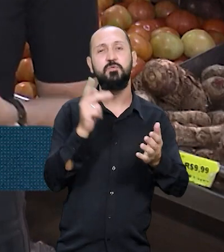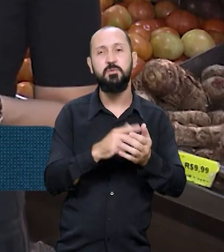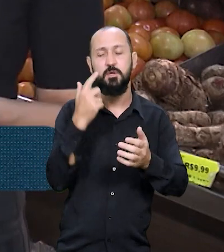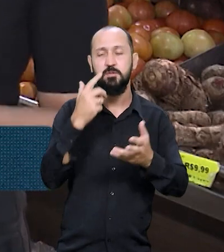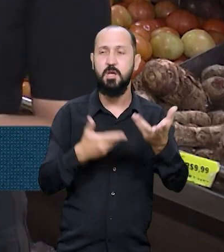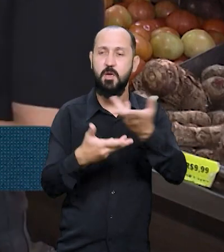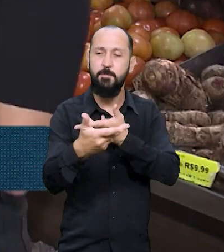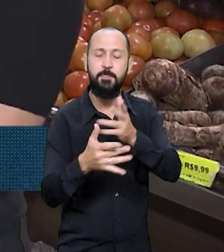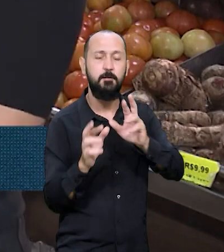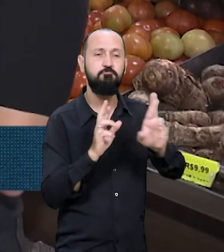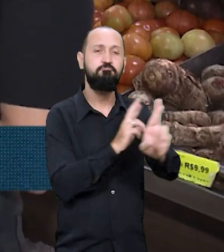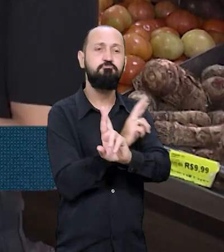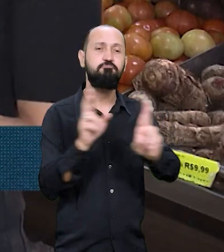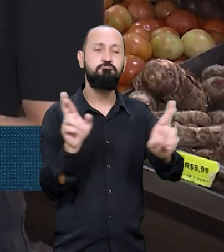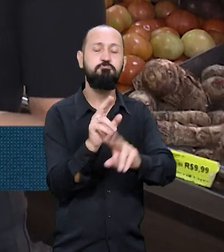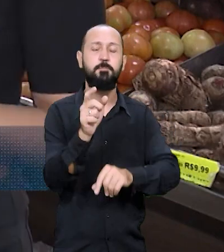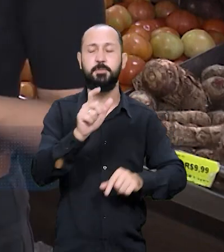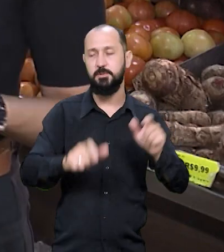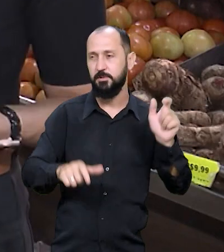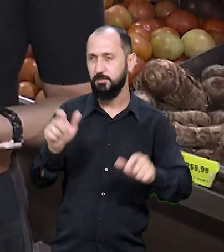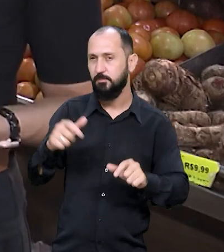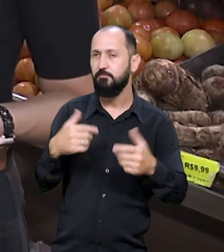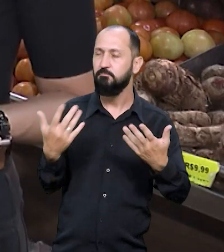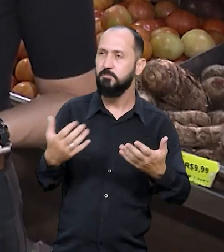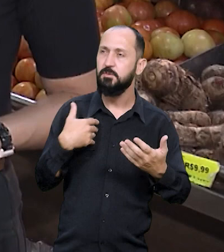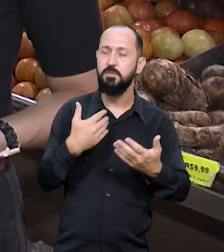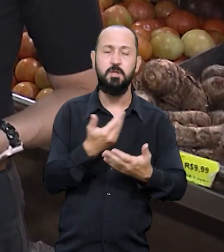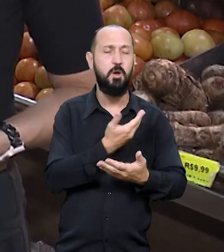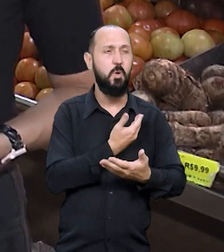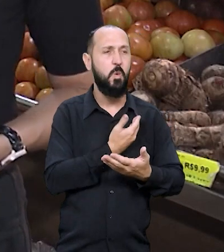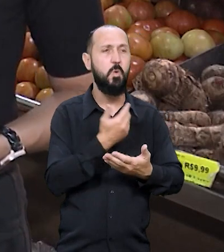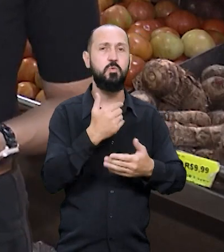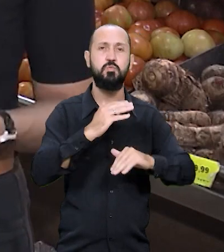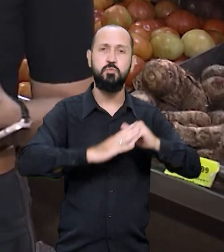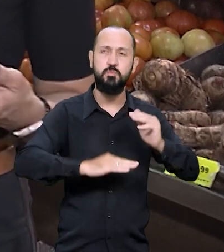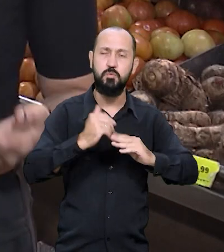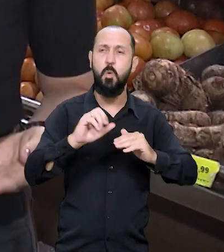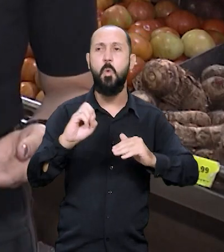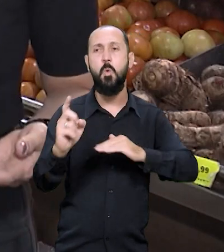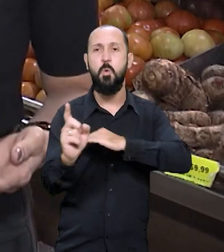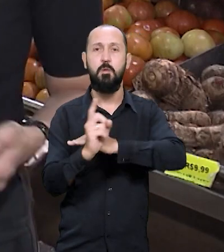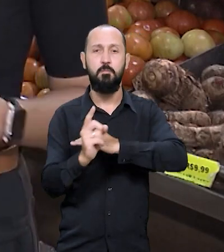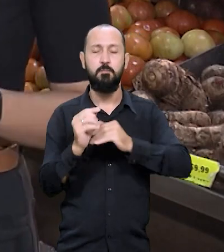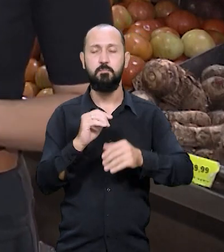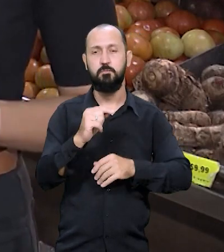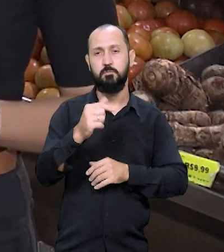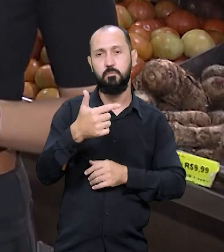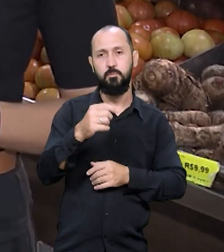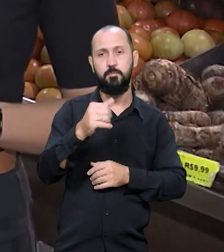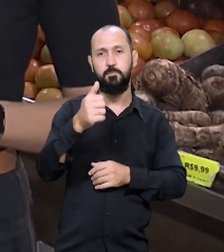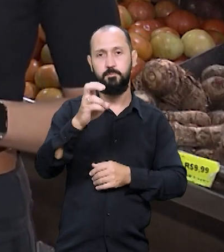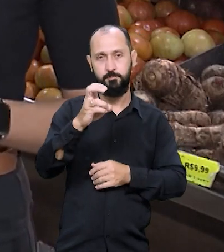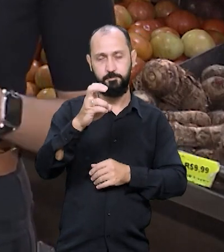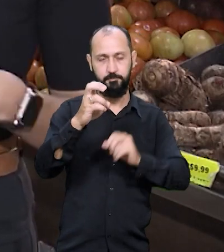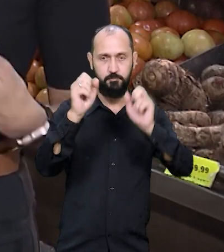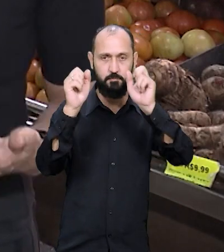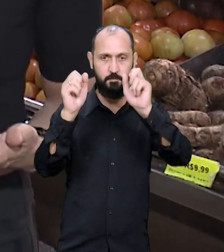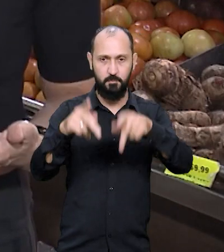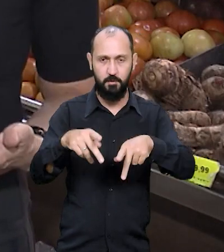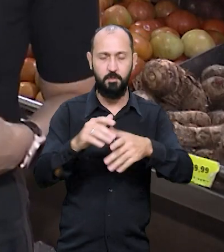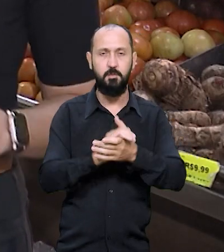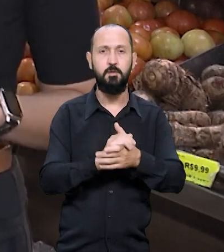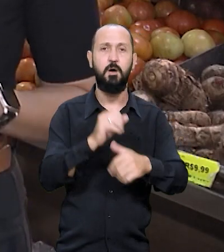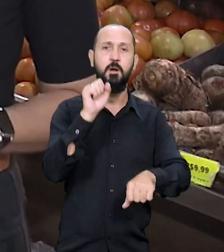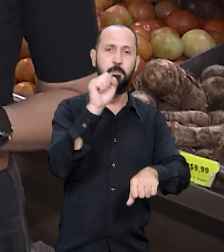mesmo é desse relacionamento com pessoas, seja com os colaboradores ou clientes. Em 2015, ele se